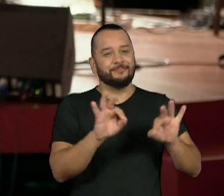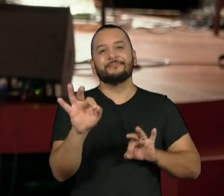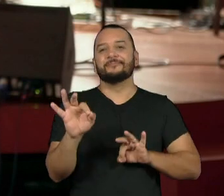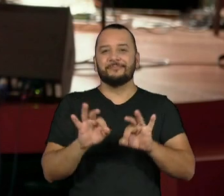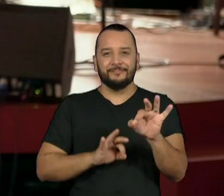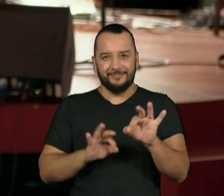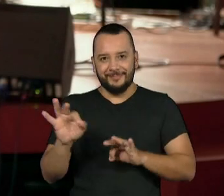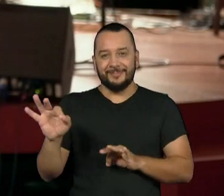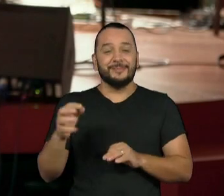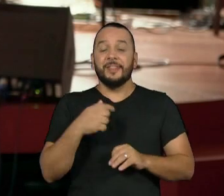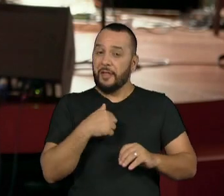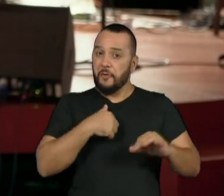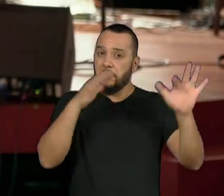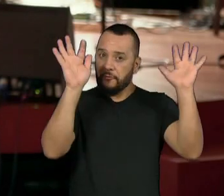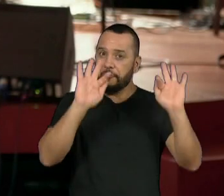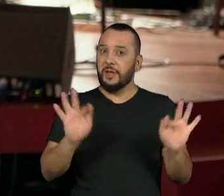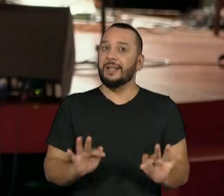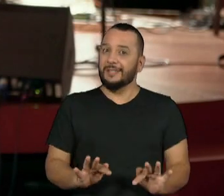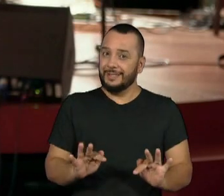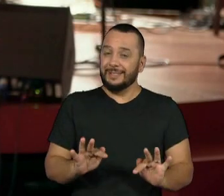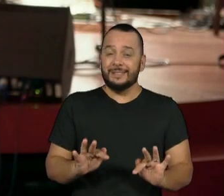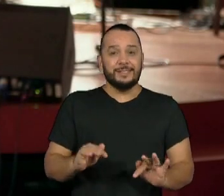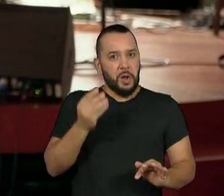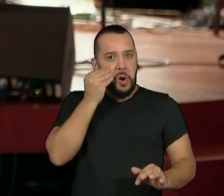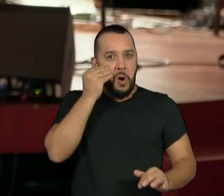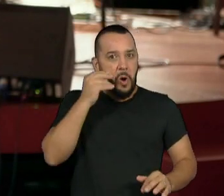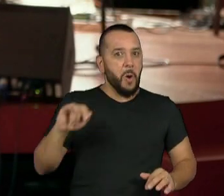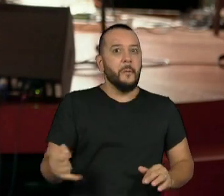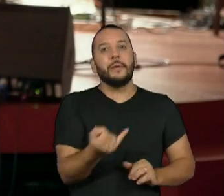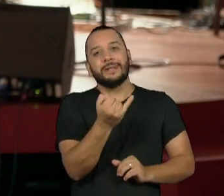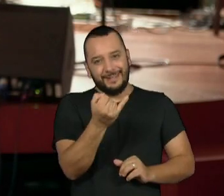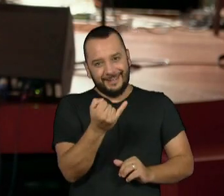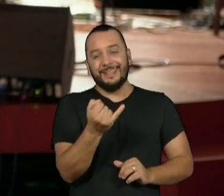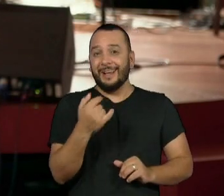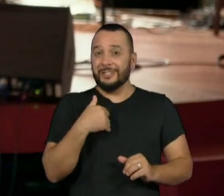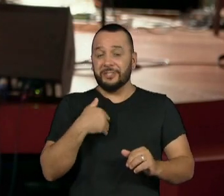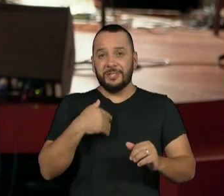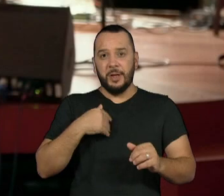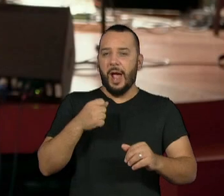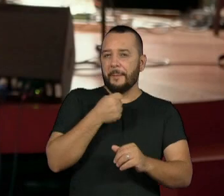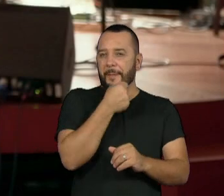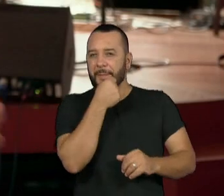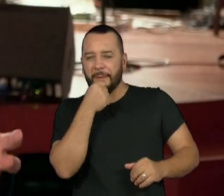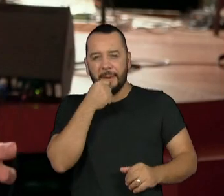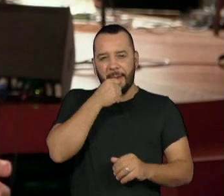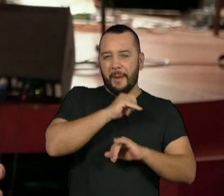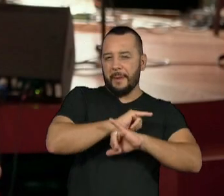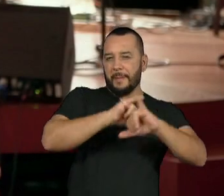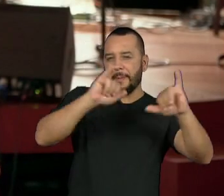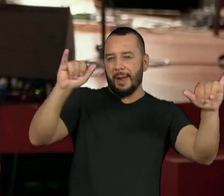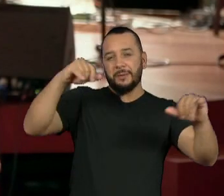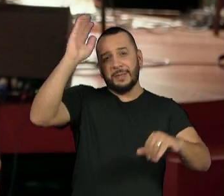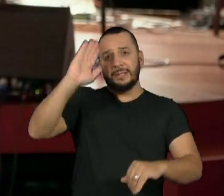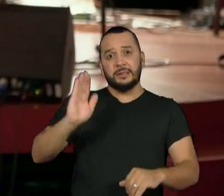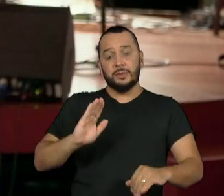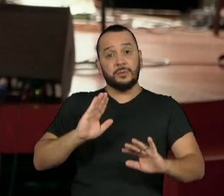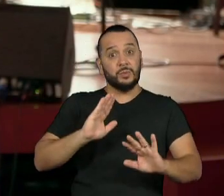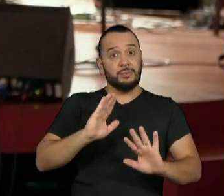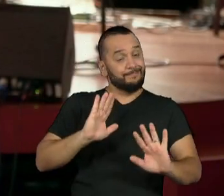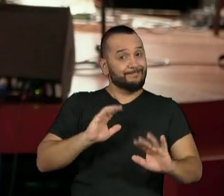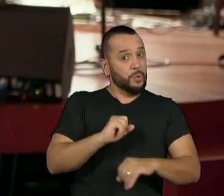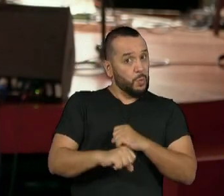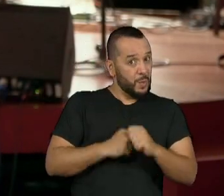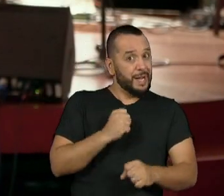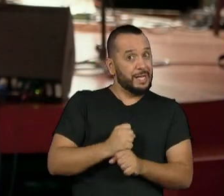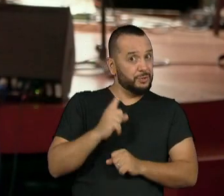e eu tô muito feliz de ter essa oportunidade de poder falar com o Brasil num ano tão difícil, inclusive. É